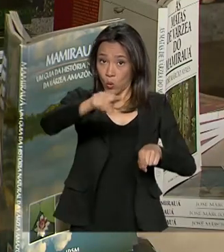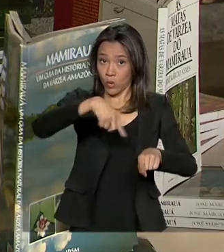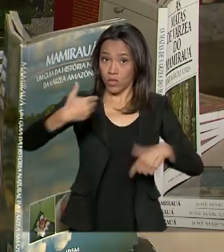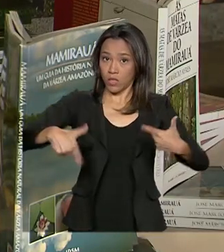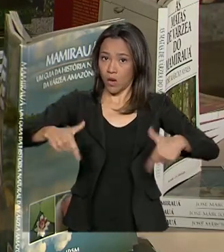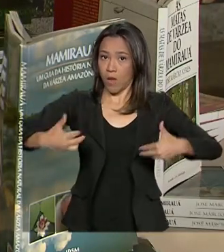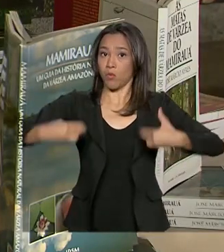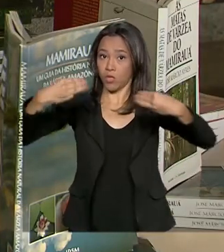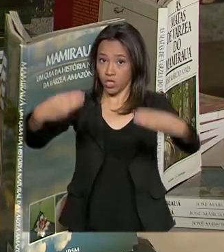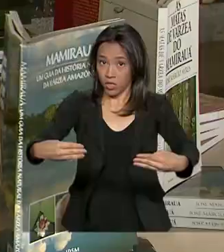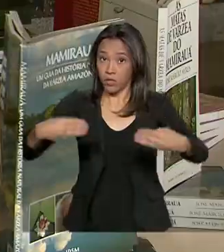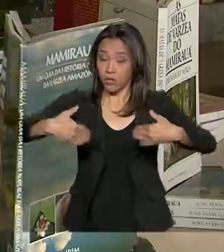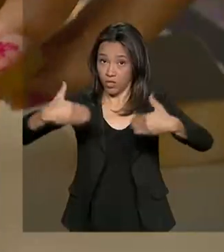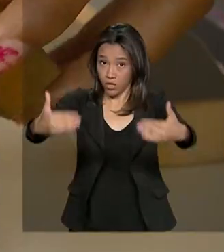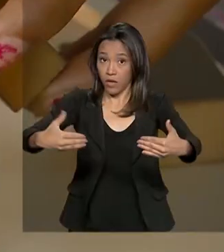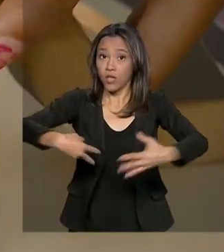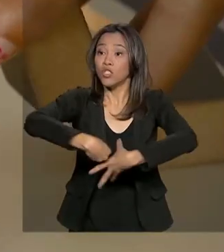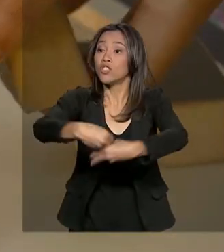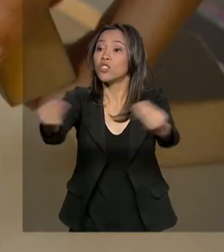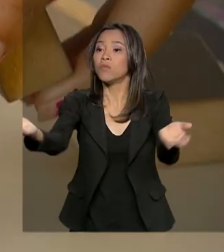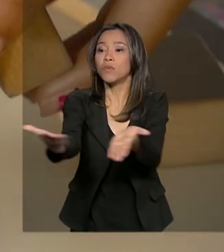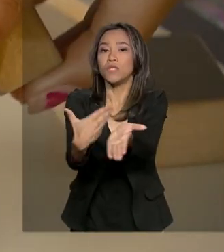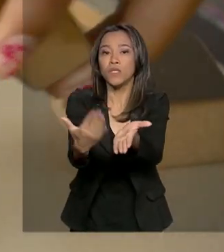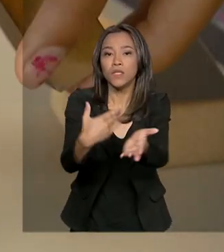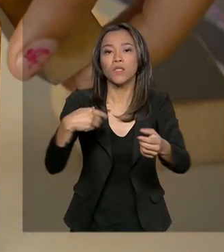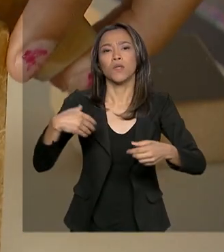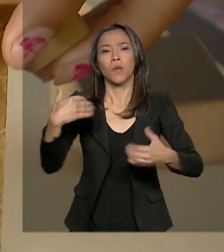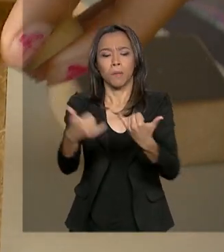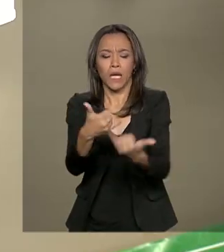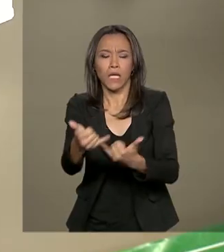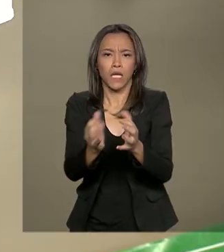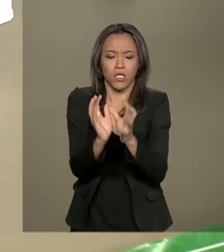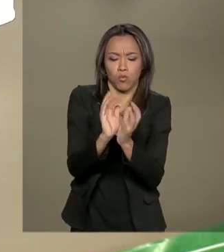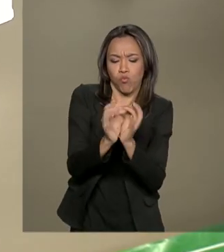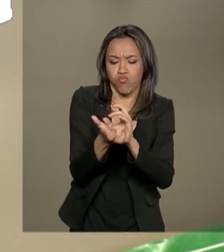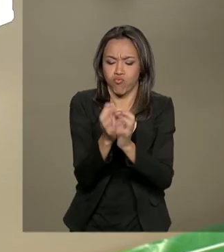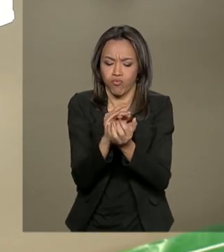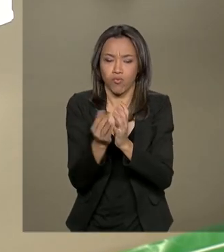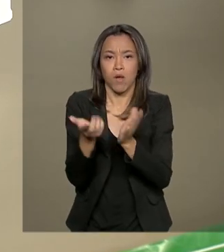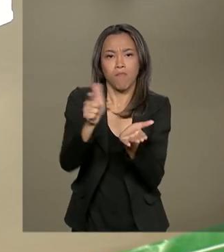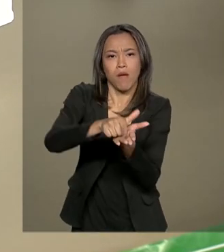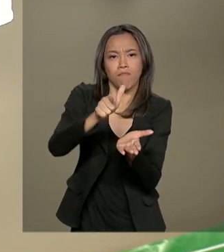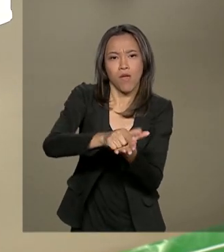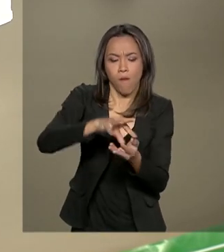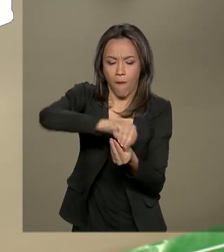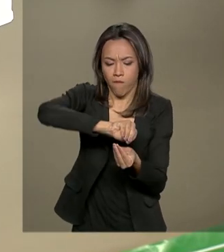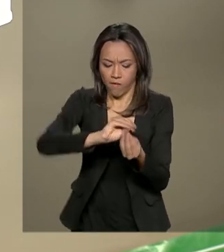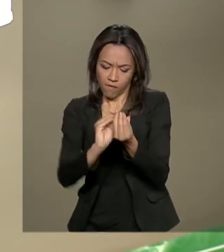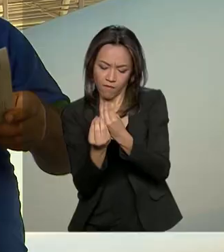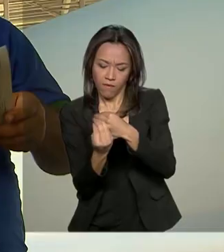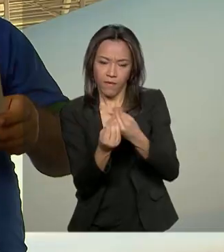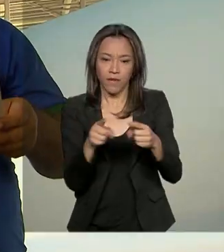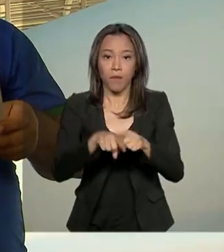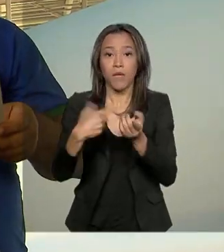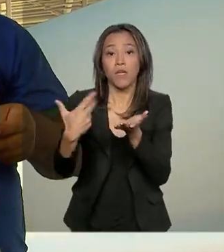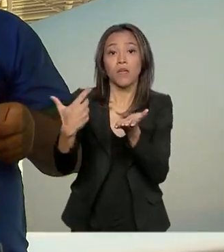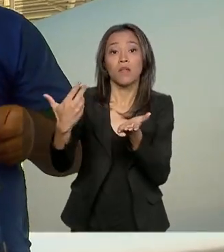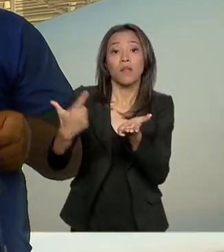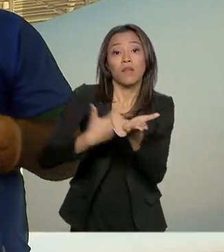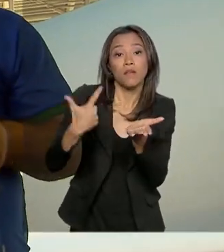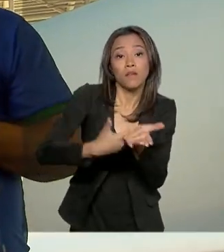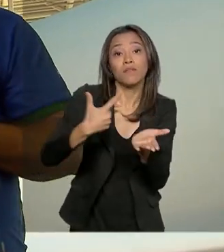infantis, e infantos juvenis e jogos interativos, dobraduras para montagem e cartilhas